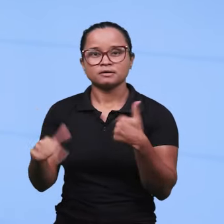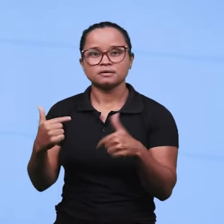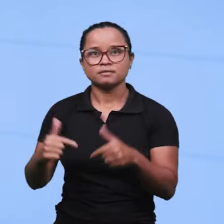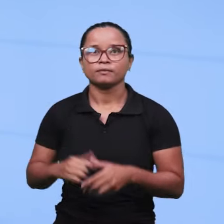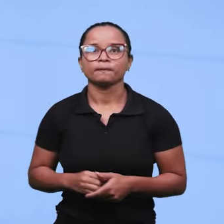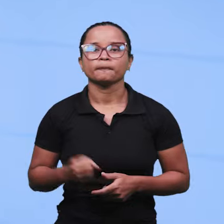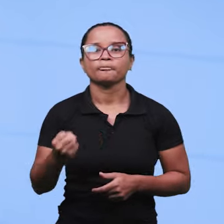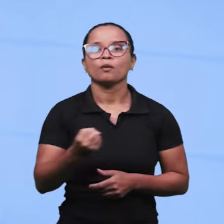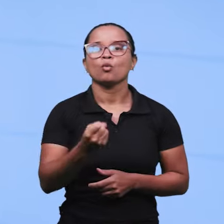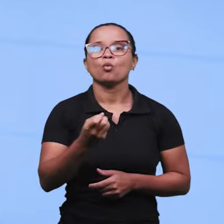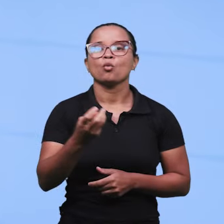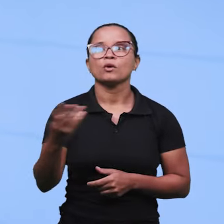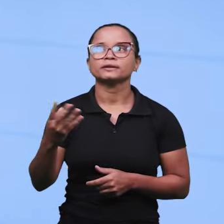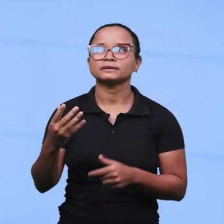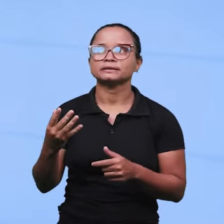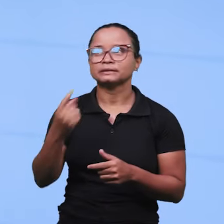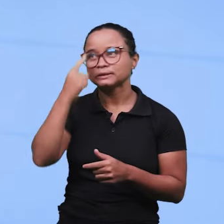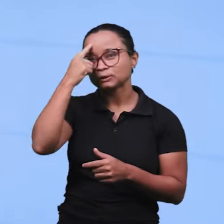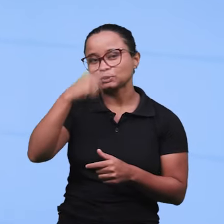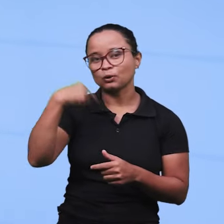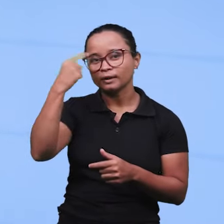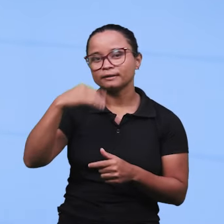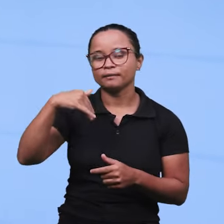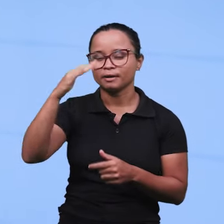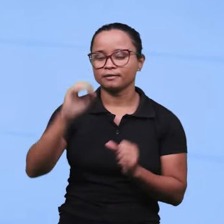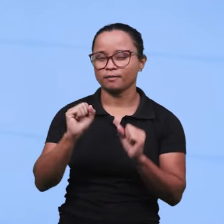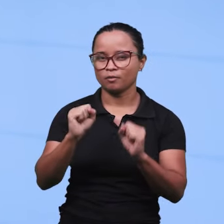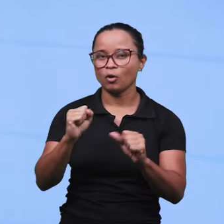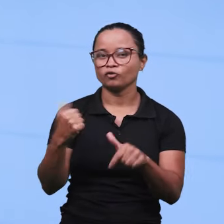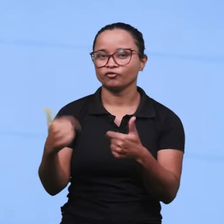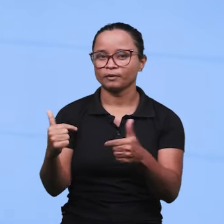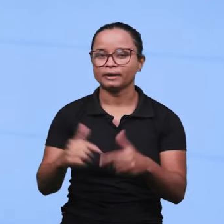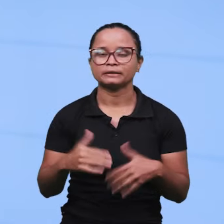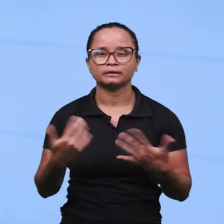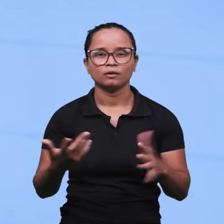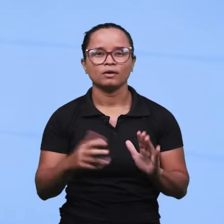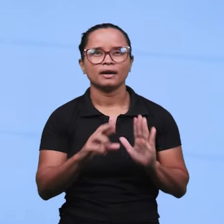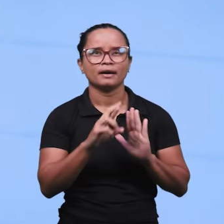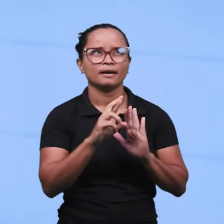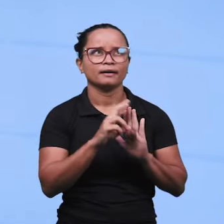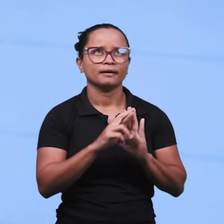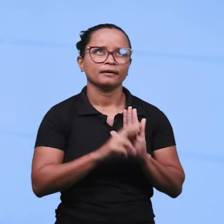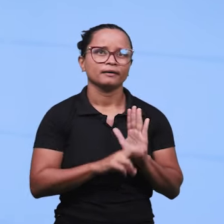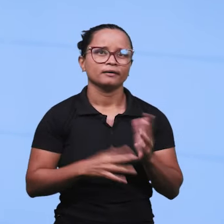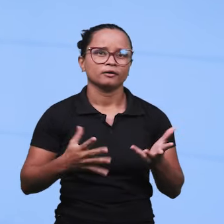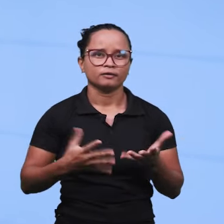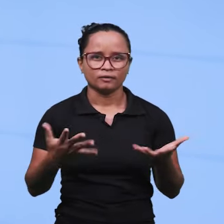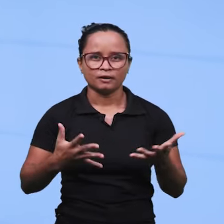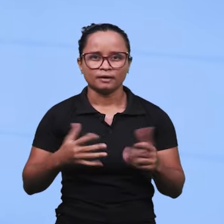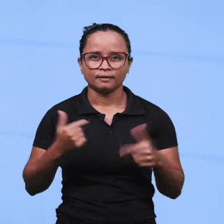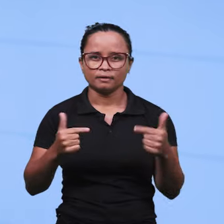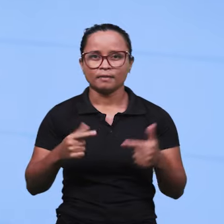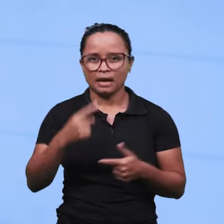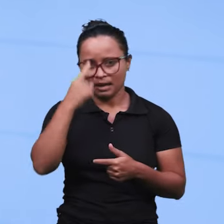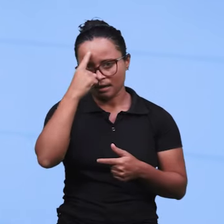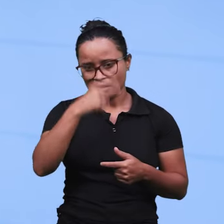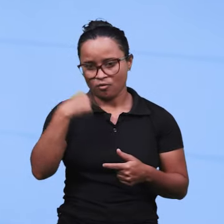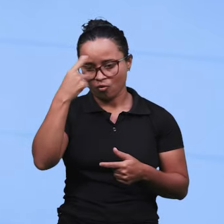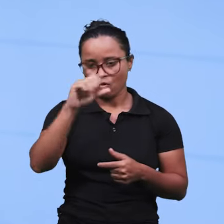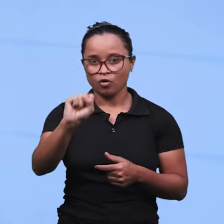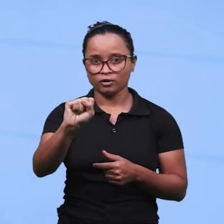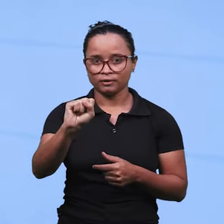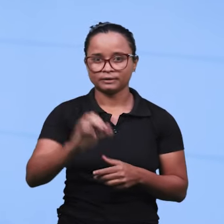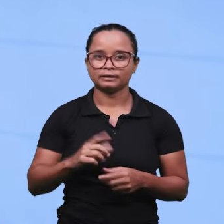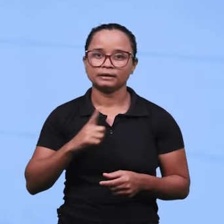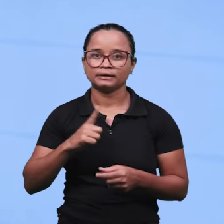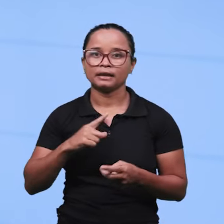são a questão de quantas horas extras eles podem fazer. Então, em regra, hoje, você trabalha oito horas diárias, e existem